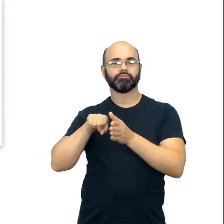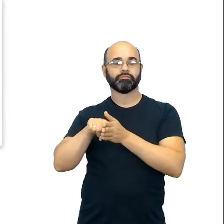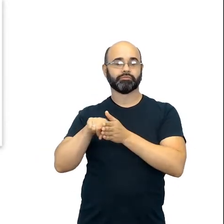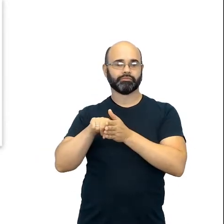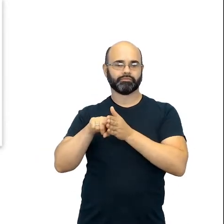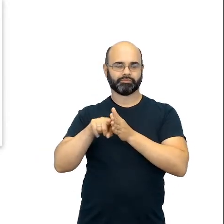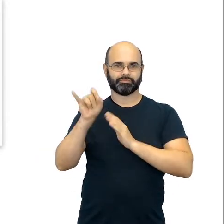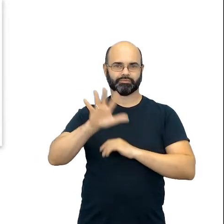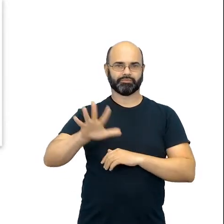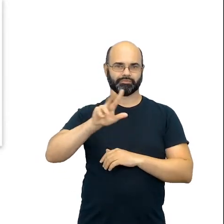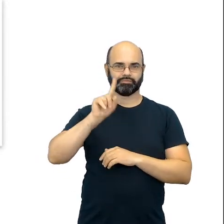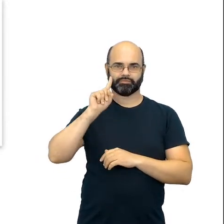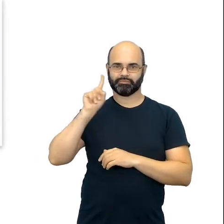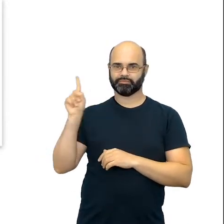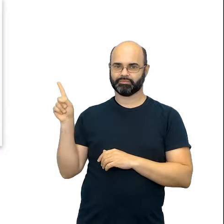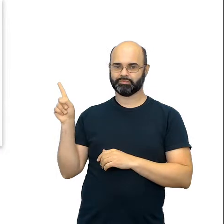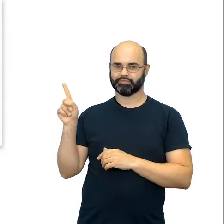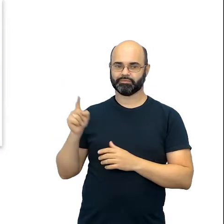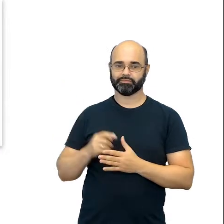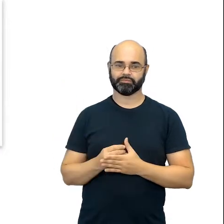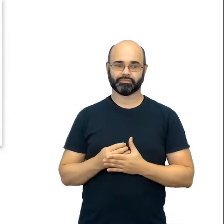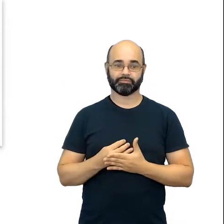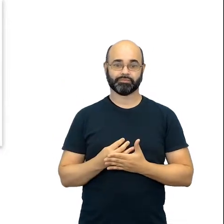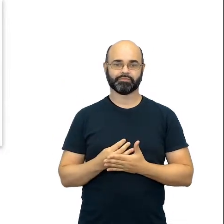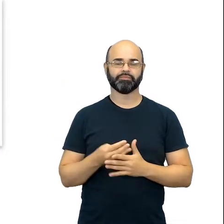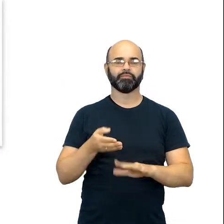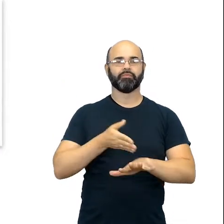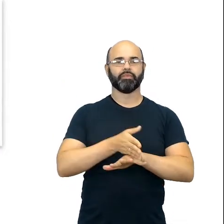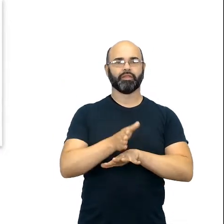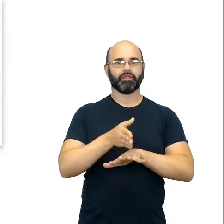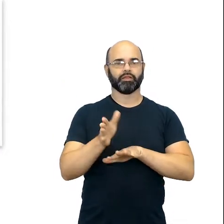imagens, elas ilustram o nosso eixo formativo.